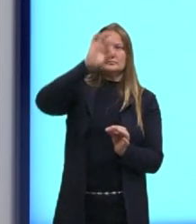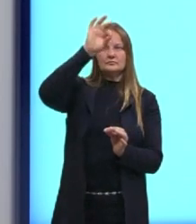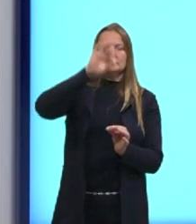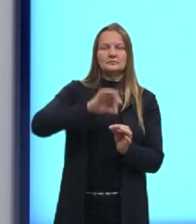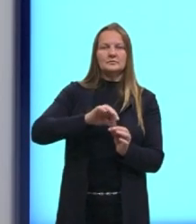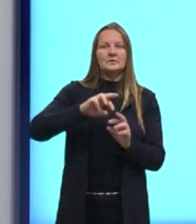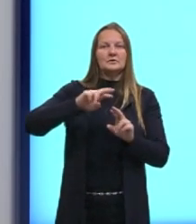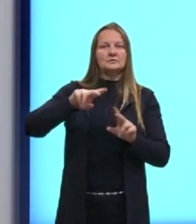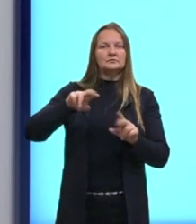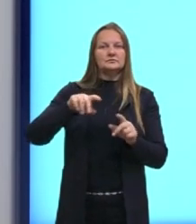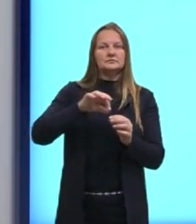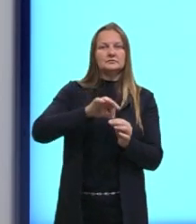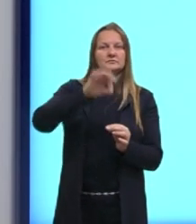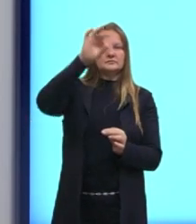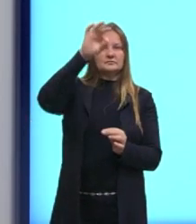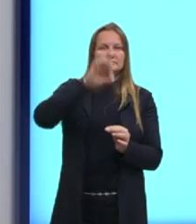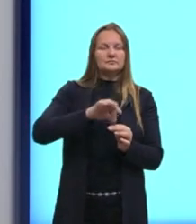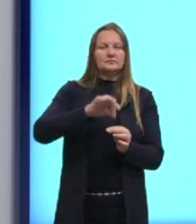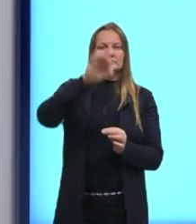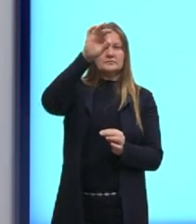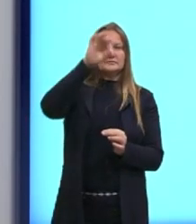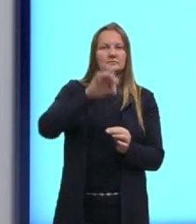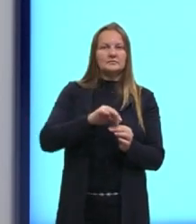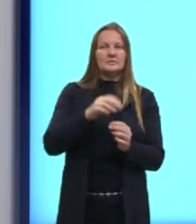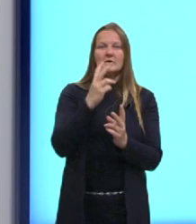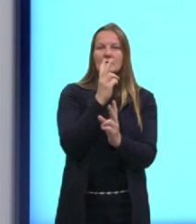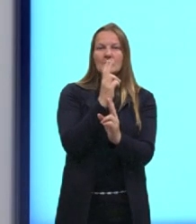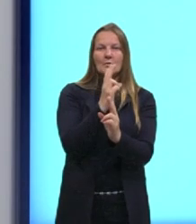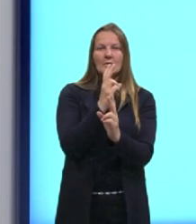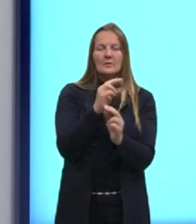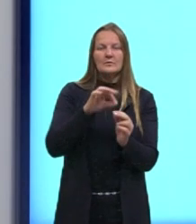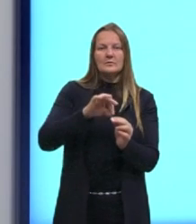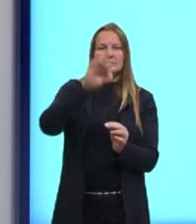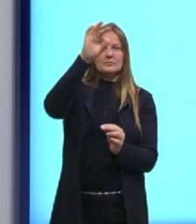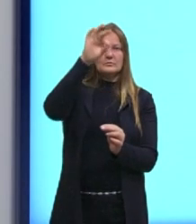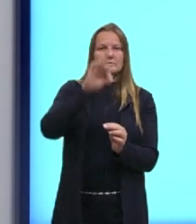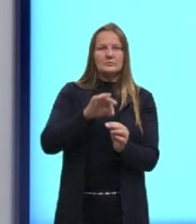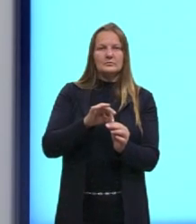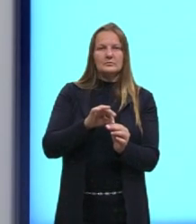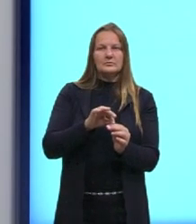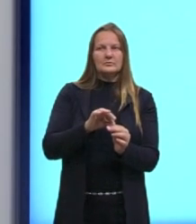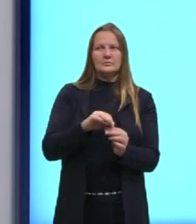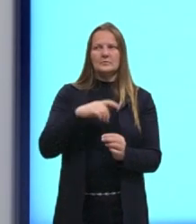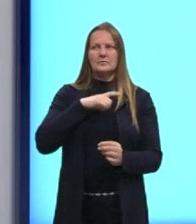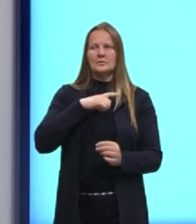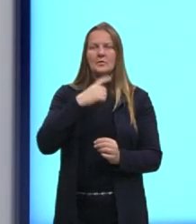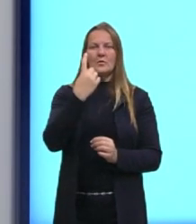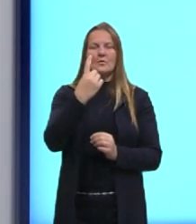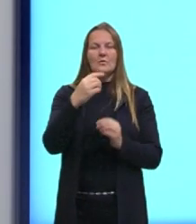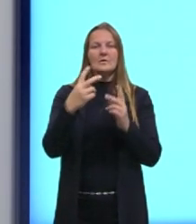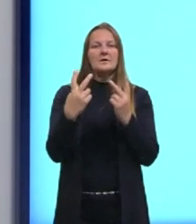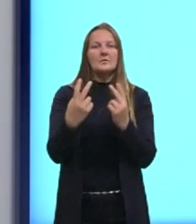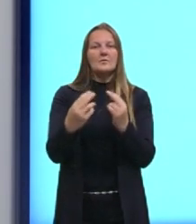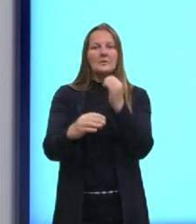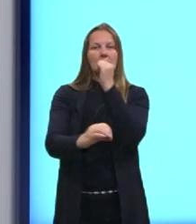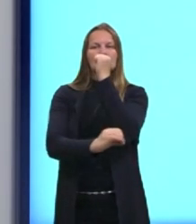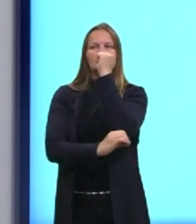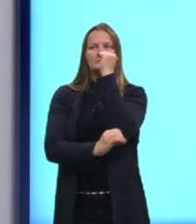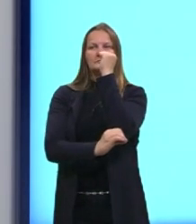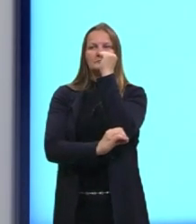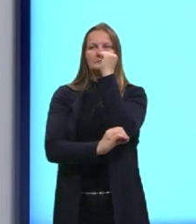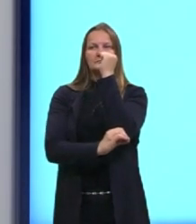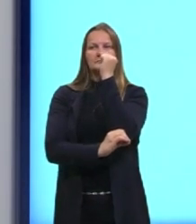distintas, pertencem ao mesmo plano e elas possuem, então, um pontinho comum, o ponto de